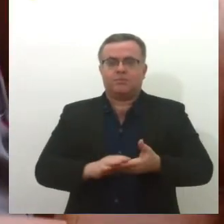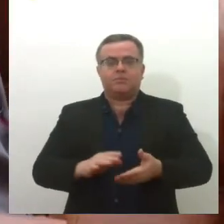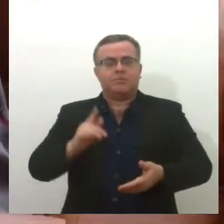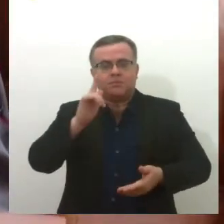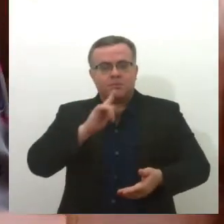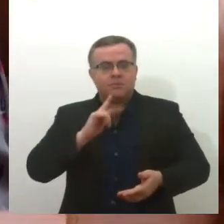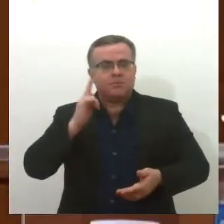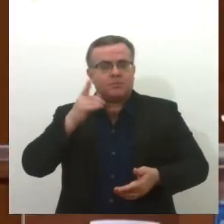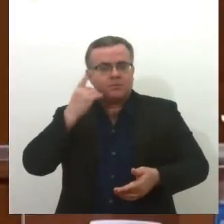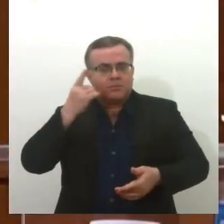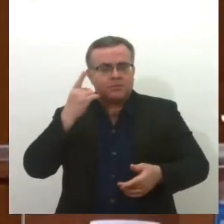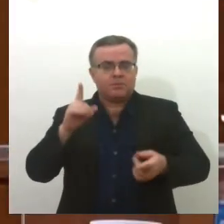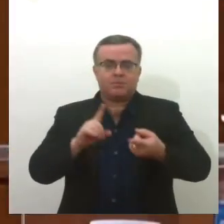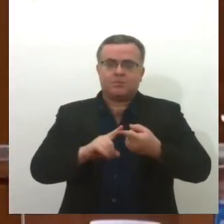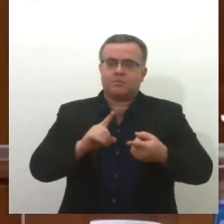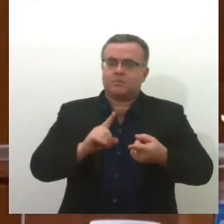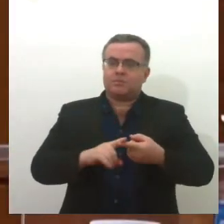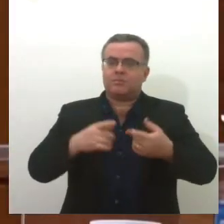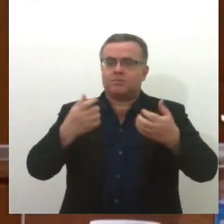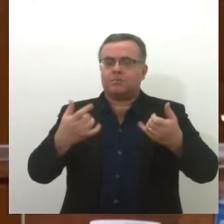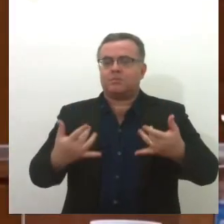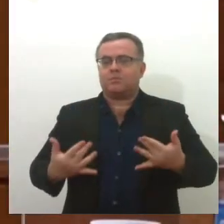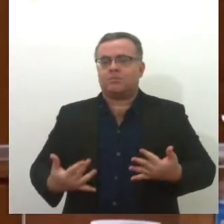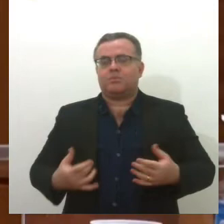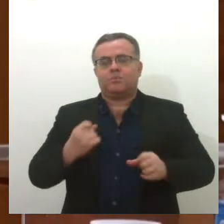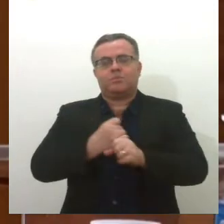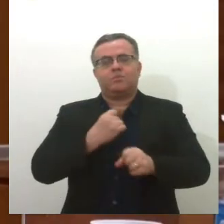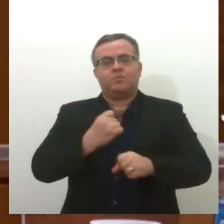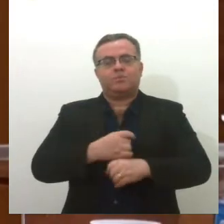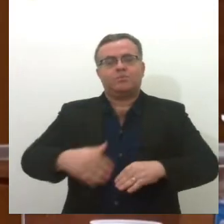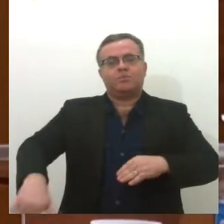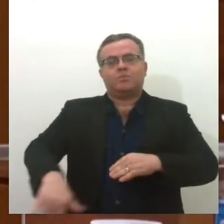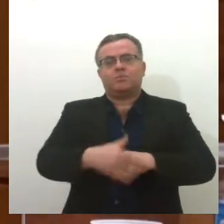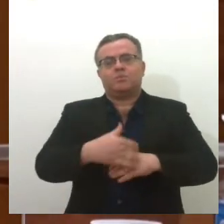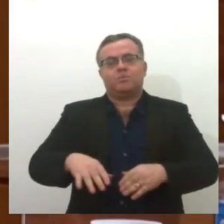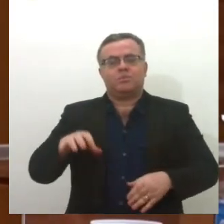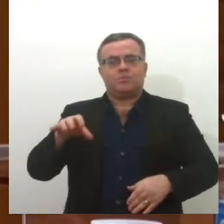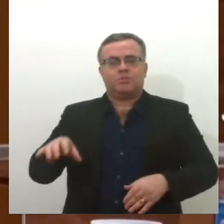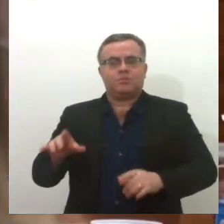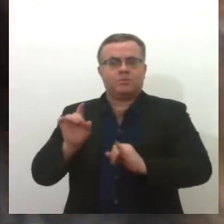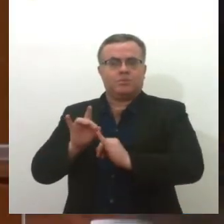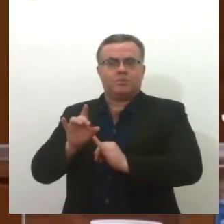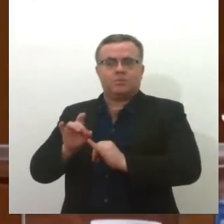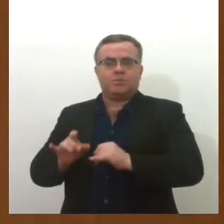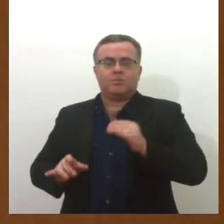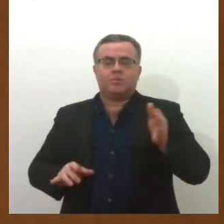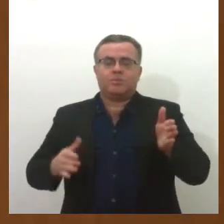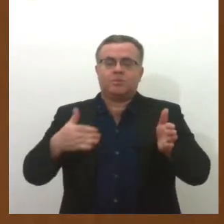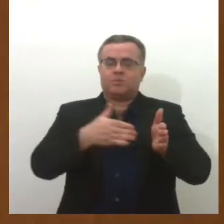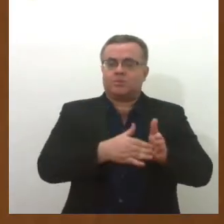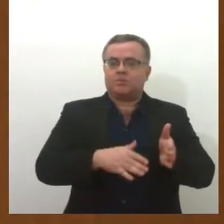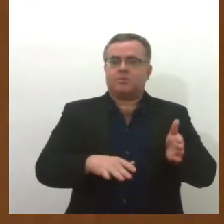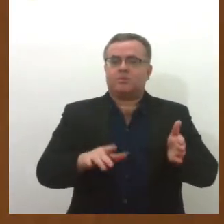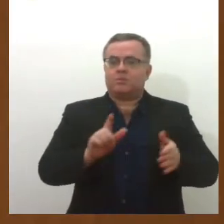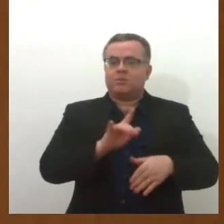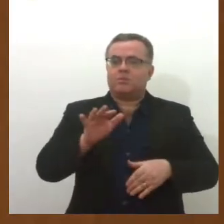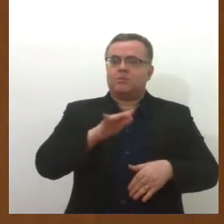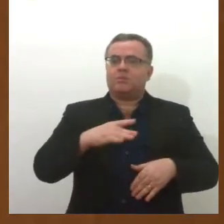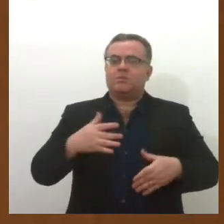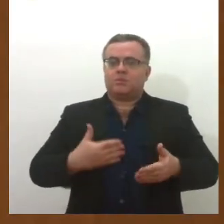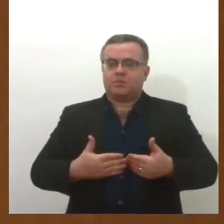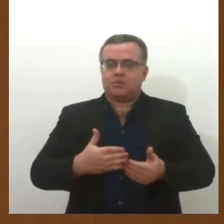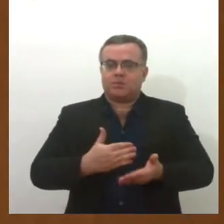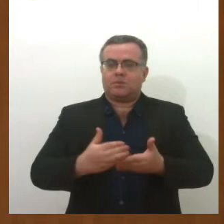Reis, do PSD, falou sobre a recuperação da rodovia que liga Itaporanga da Ajuda a Lagarto, que está em fase de